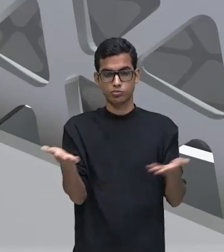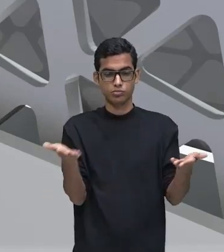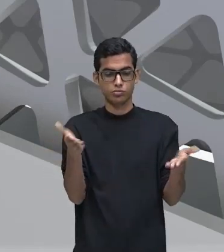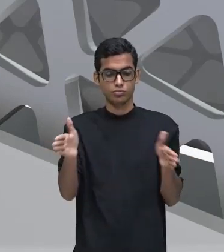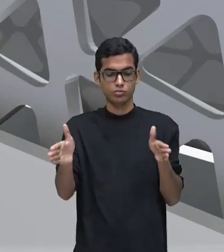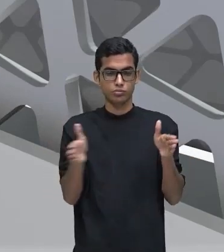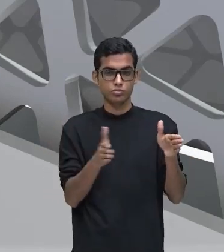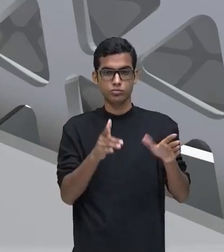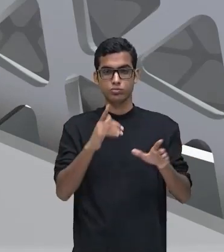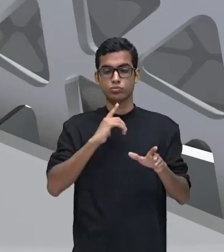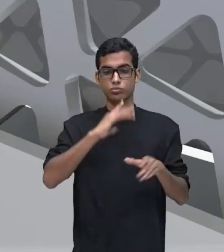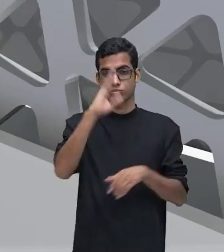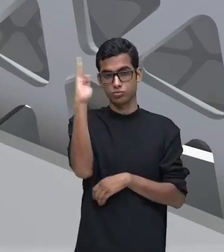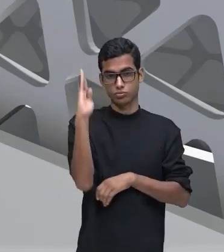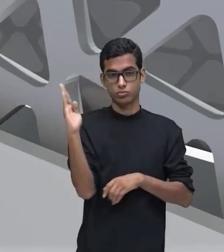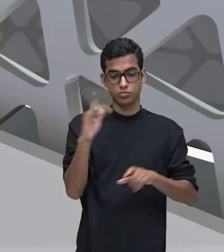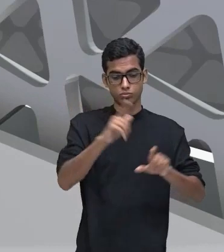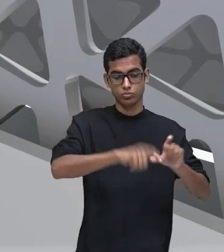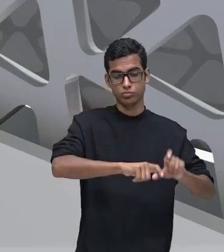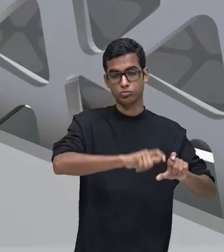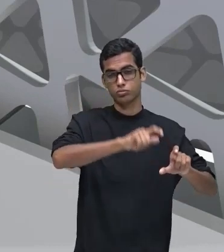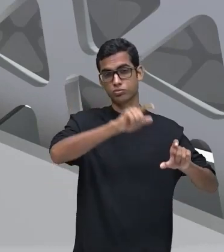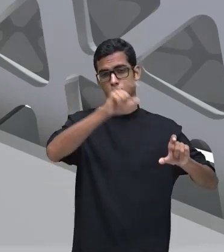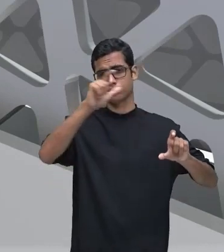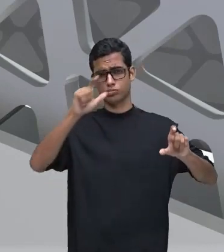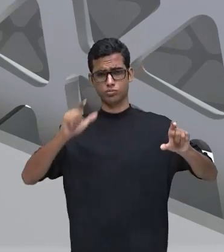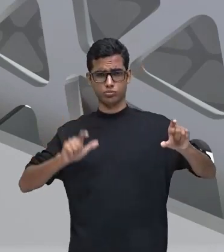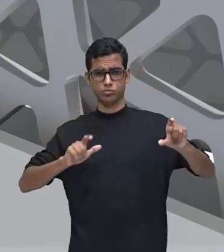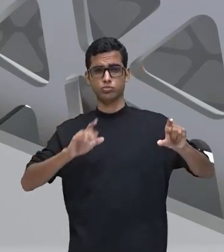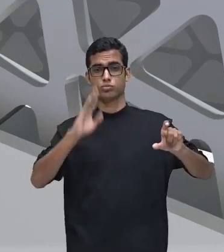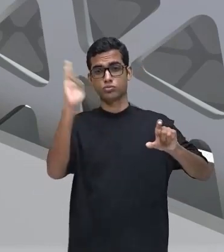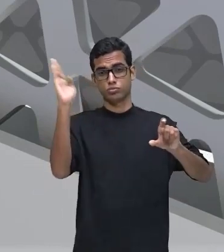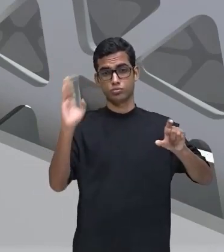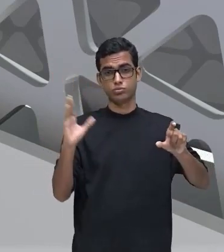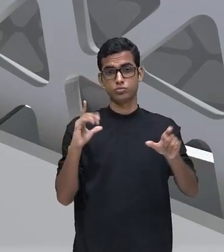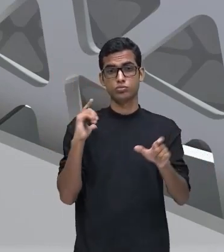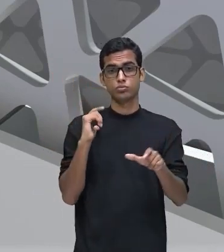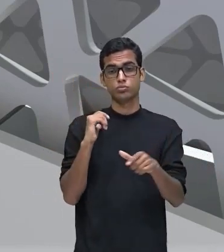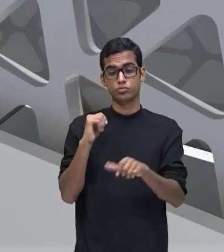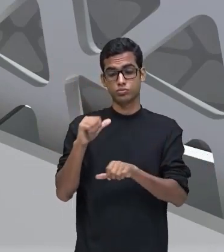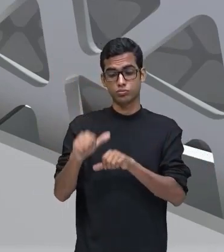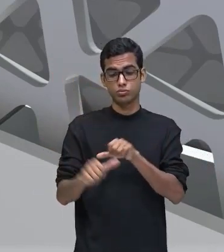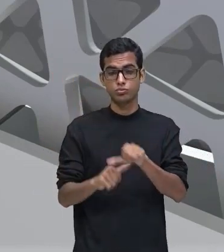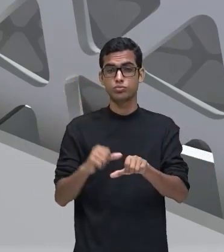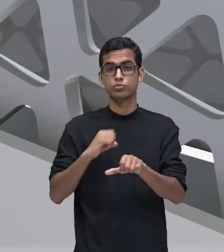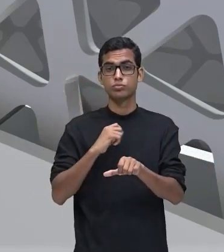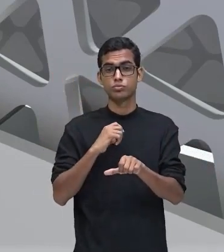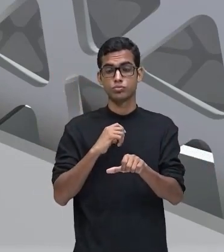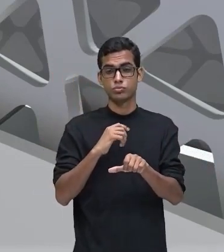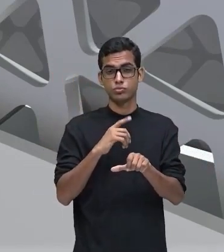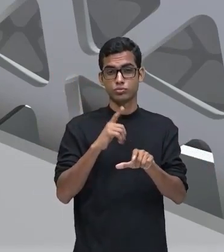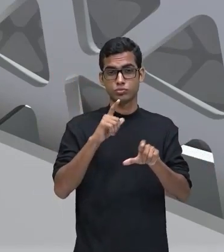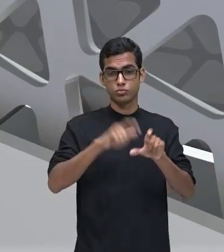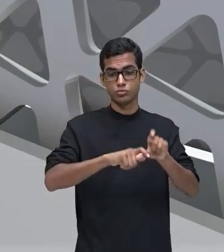Brasil, foi escrito por José de Alencar. O Brasil tinha acabado de se tornar um país independente, ele era um novo país que